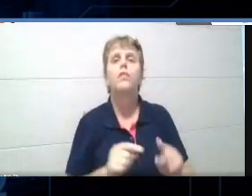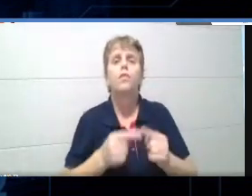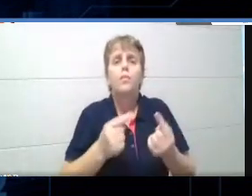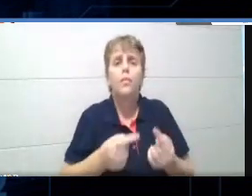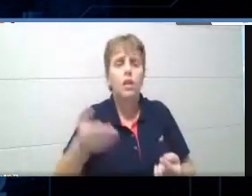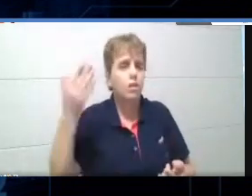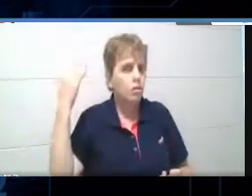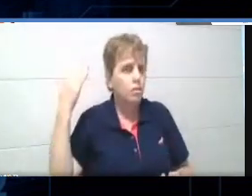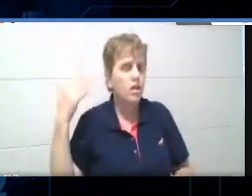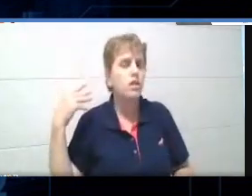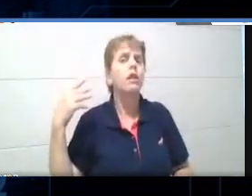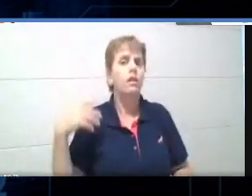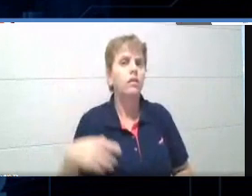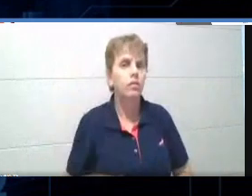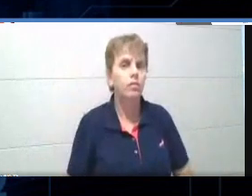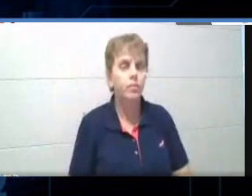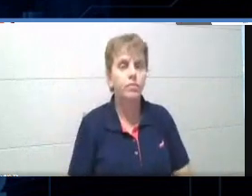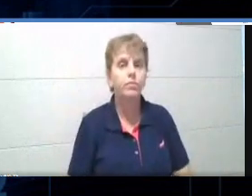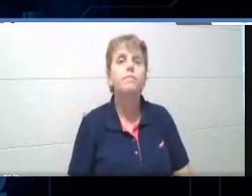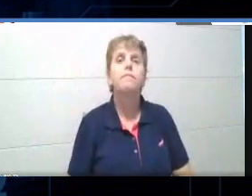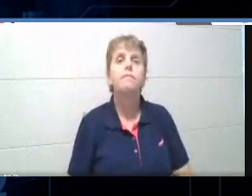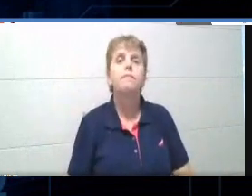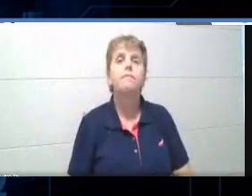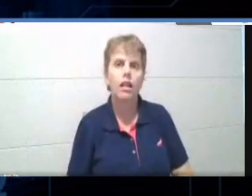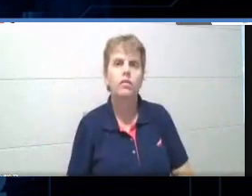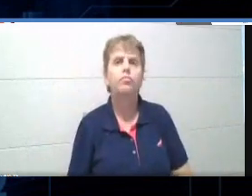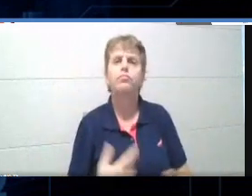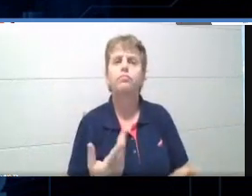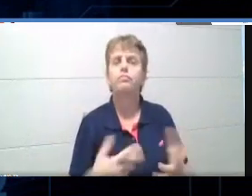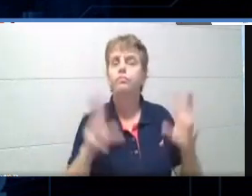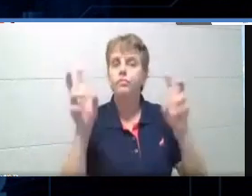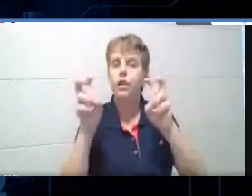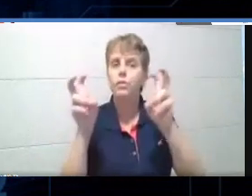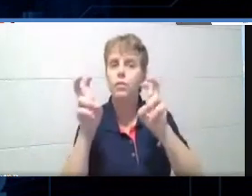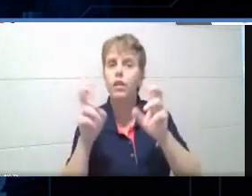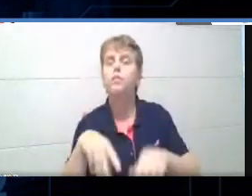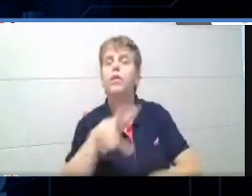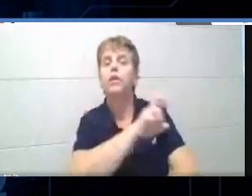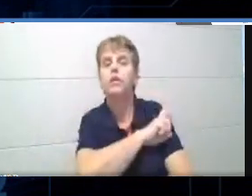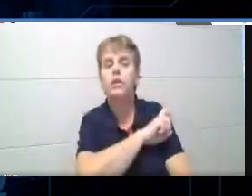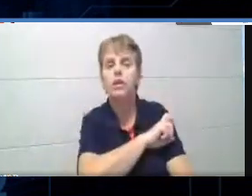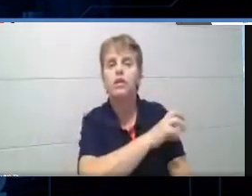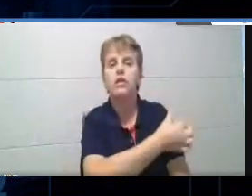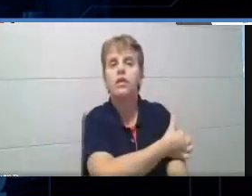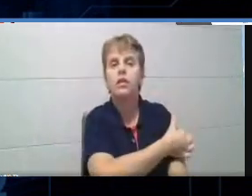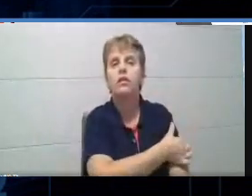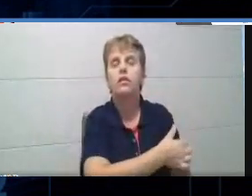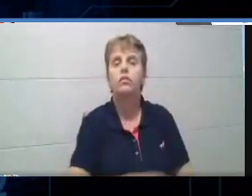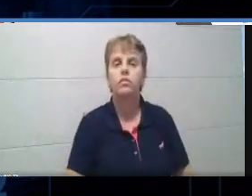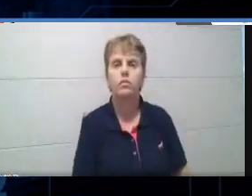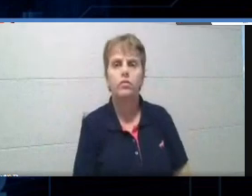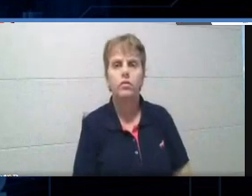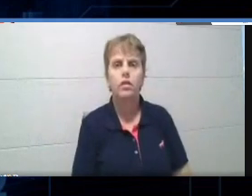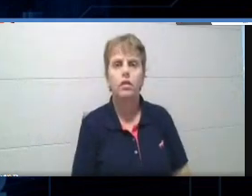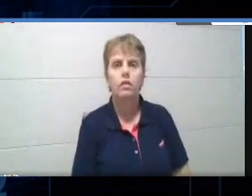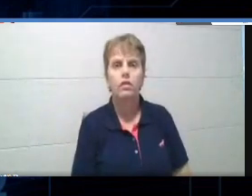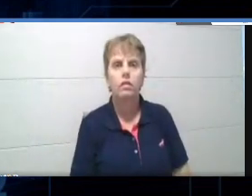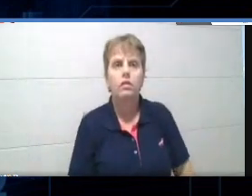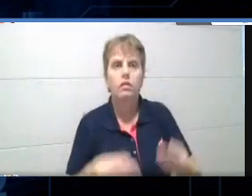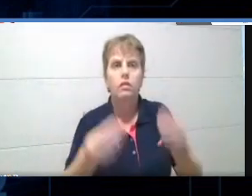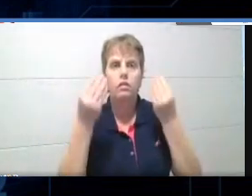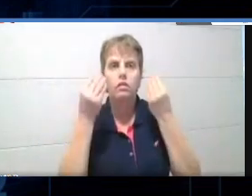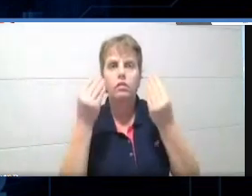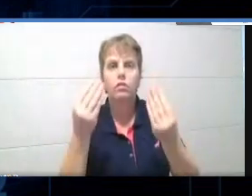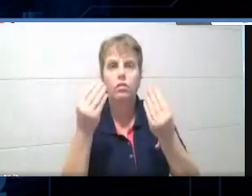era assim, né, e aí então era o assunto de quinta série, né, de sexto ano, eu falei, cara, como é que eu vou descontar uma coisa